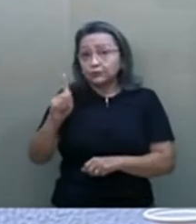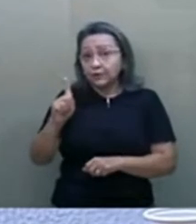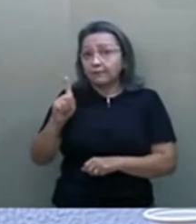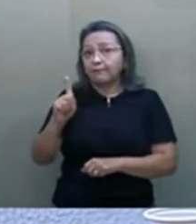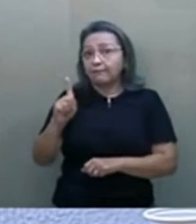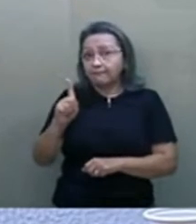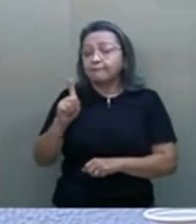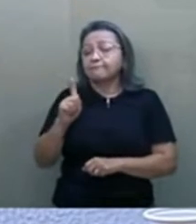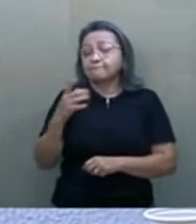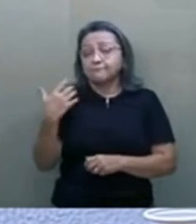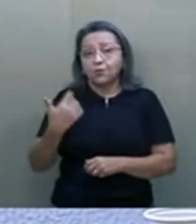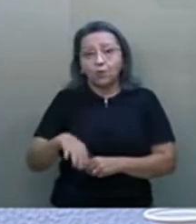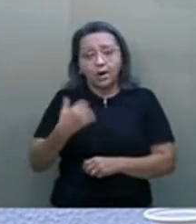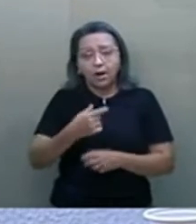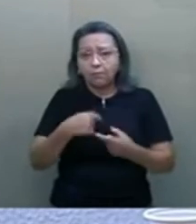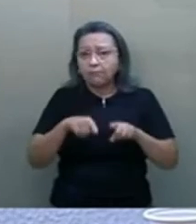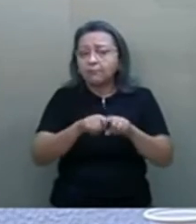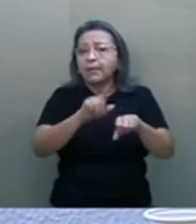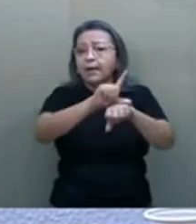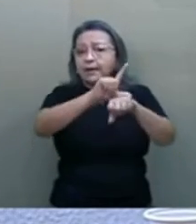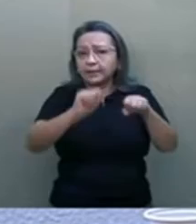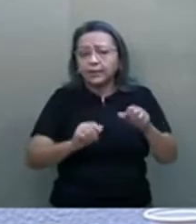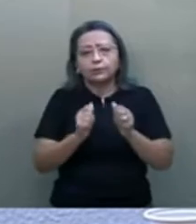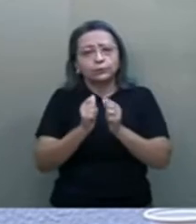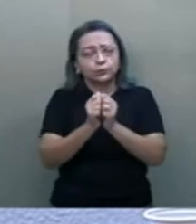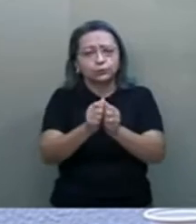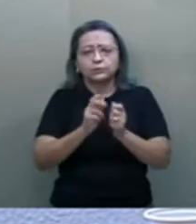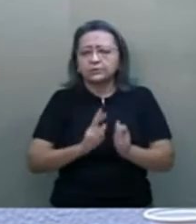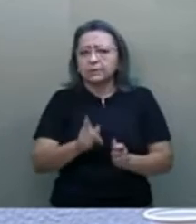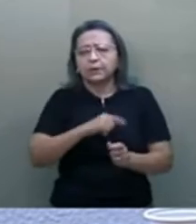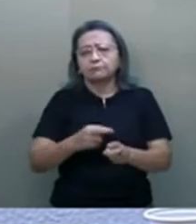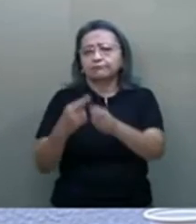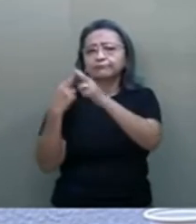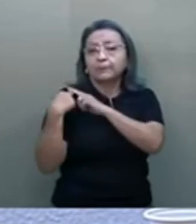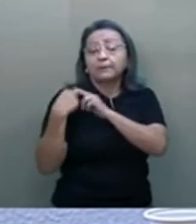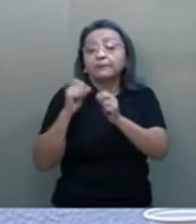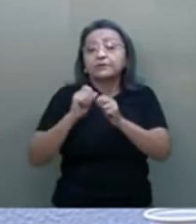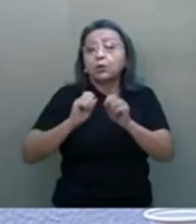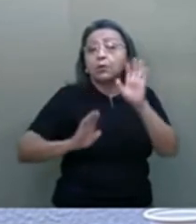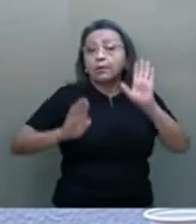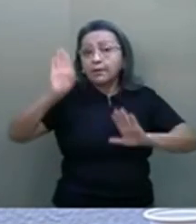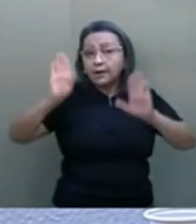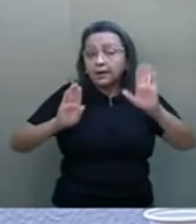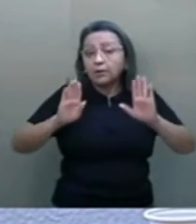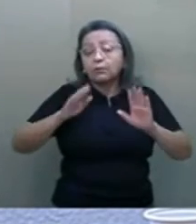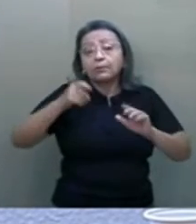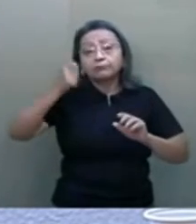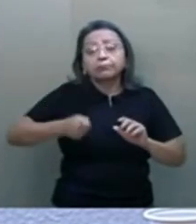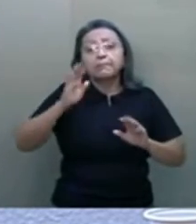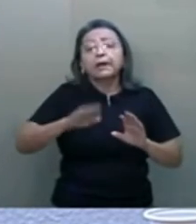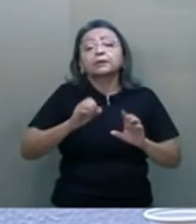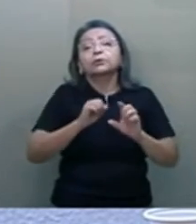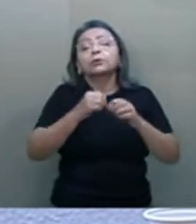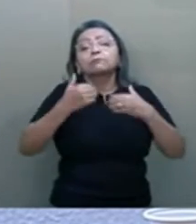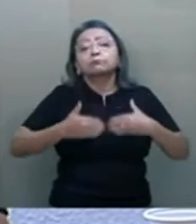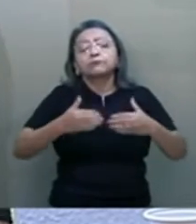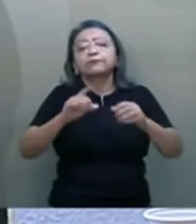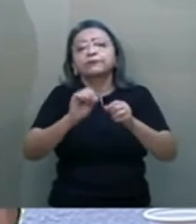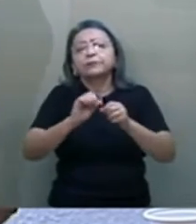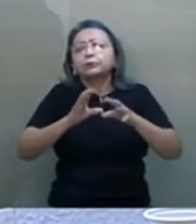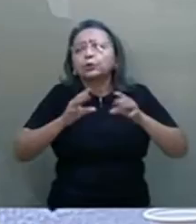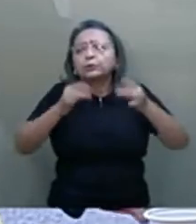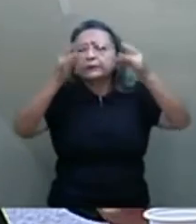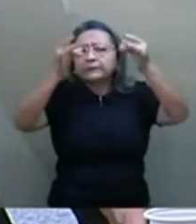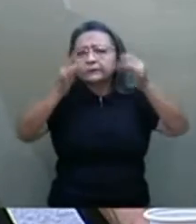grande cooperação da Anatel sempre, que foi responsável por realizar o leilão. Mas, no Ministério, nós fizemos, então, toda a definição da